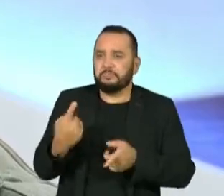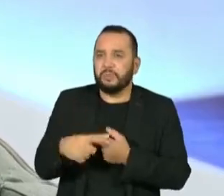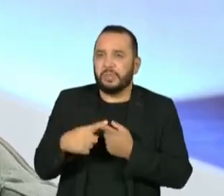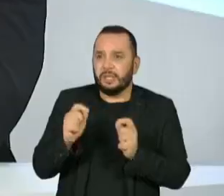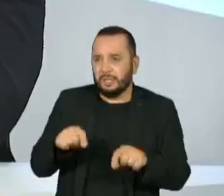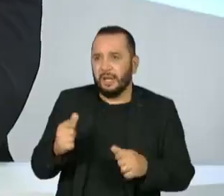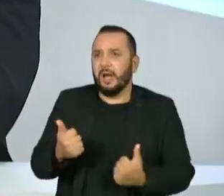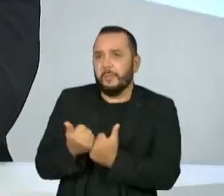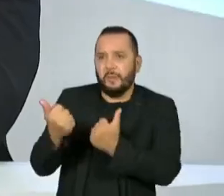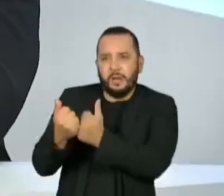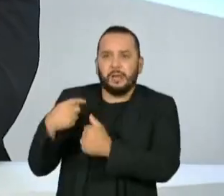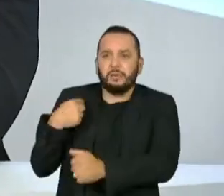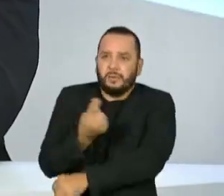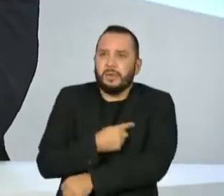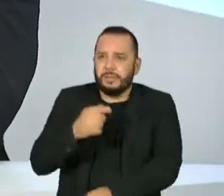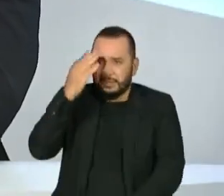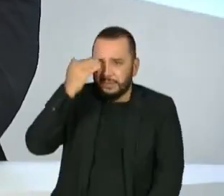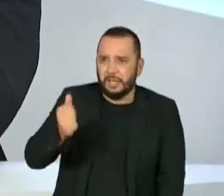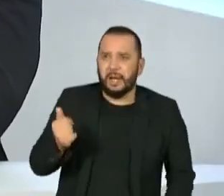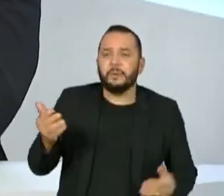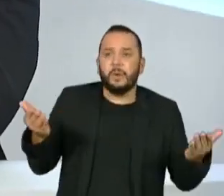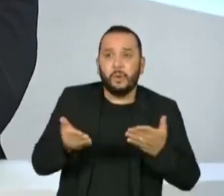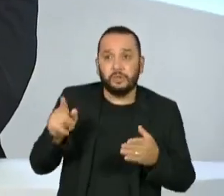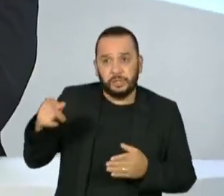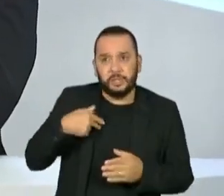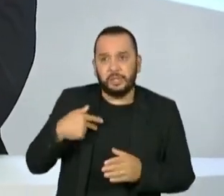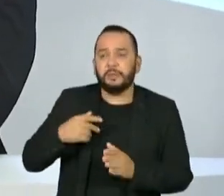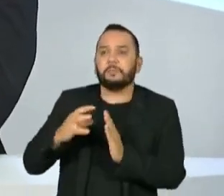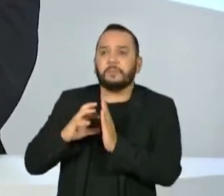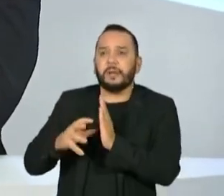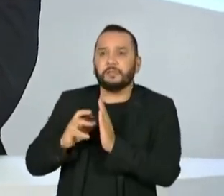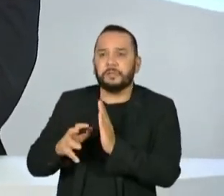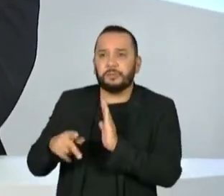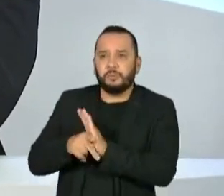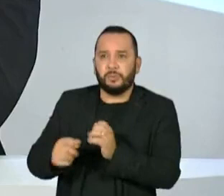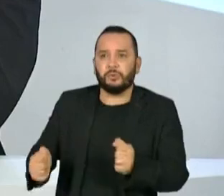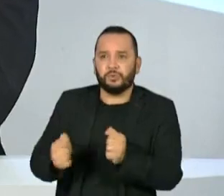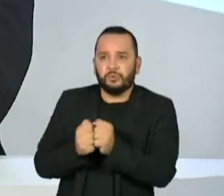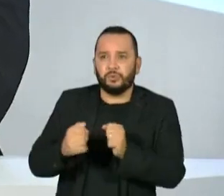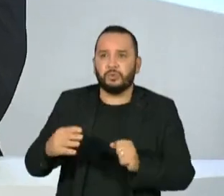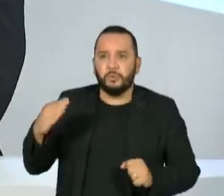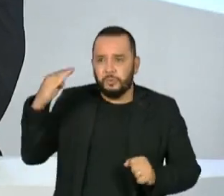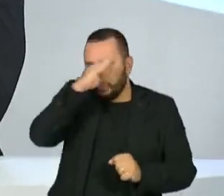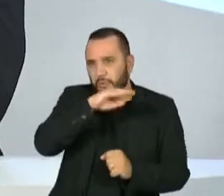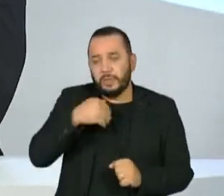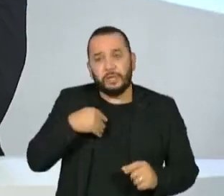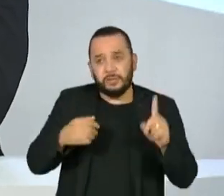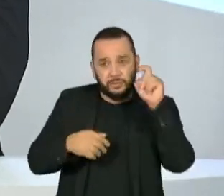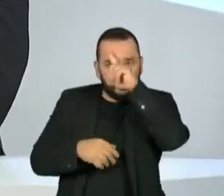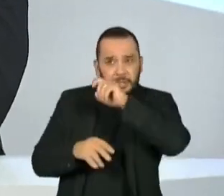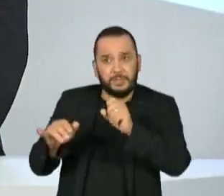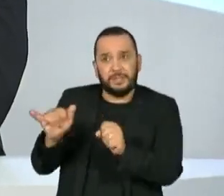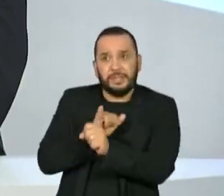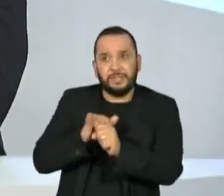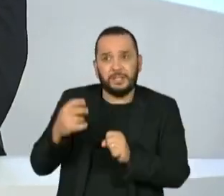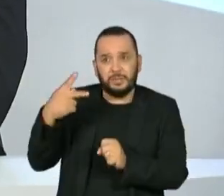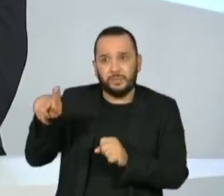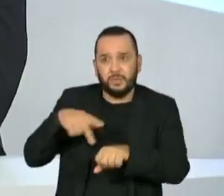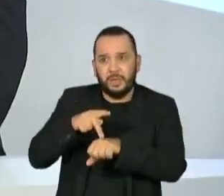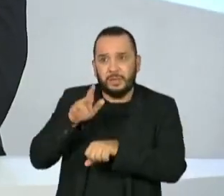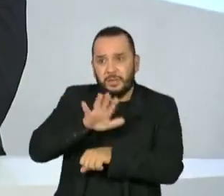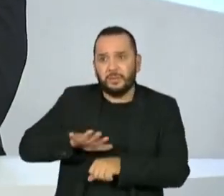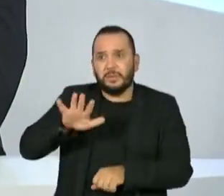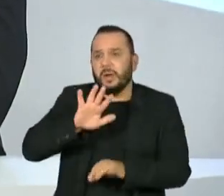apoiá-lo, mas a gente sabe muito bem que ele hoje é do partido do Bolsonaro e isso seria muito complicado para a sua estratégia nacional. Mas o ponto que eu queria